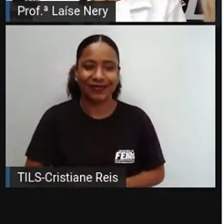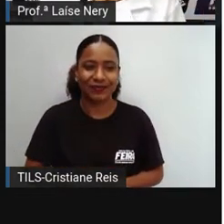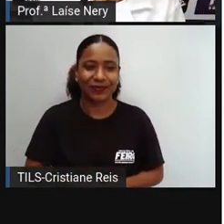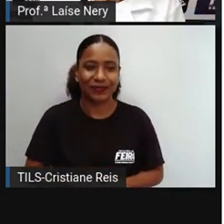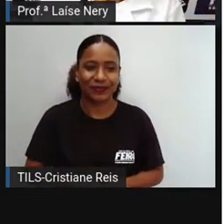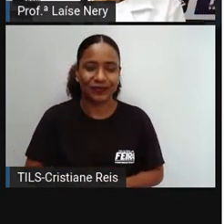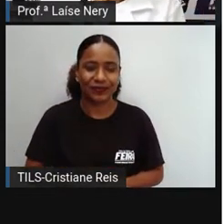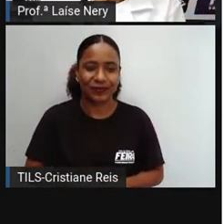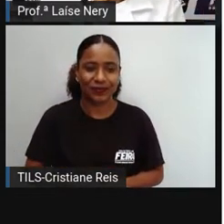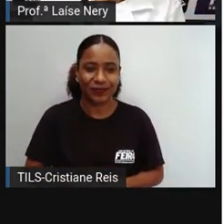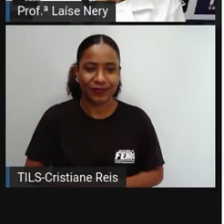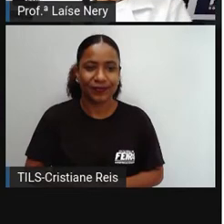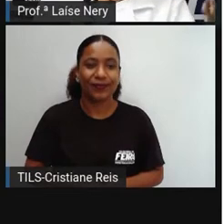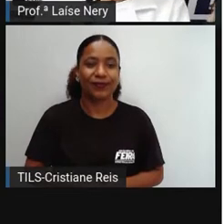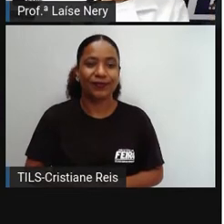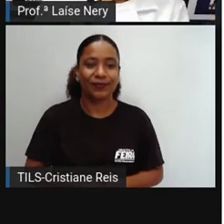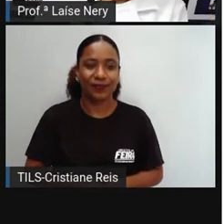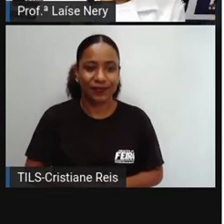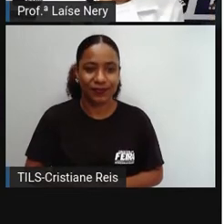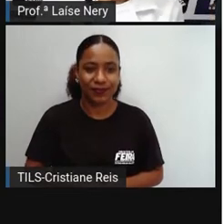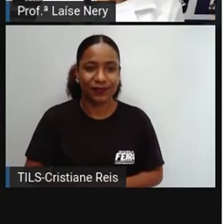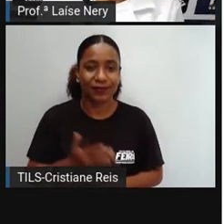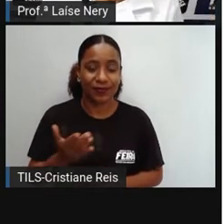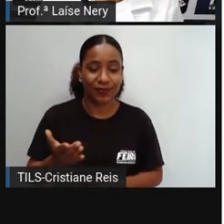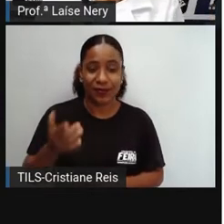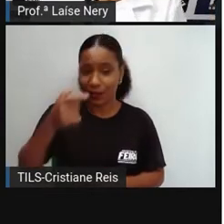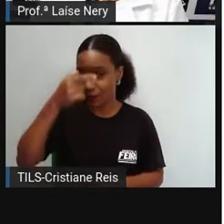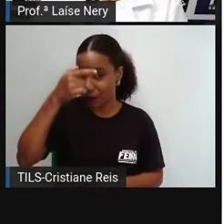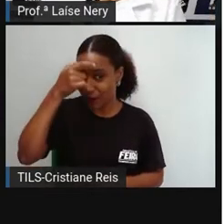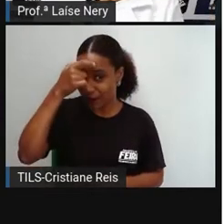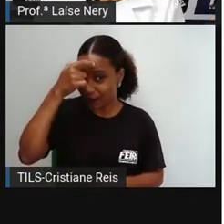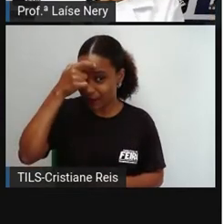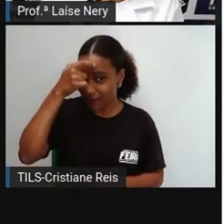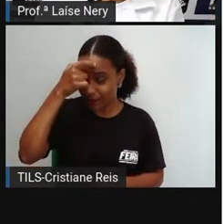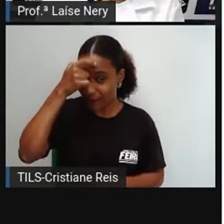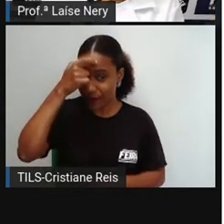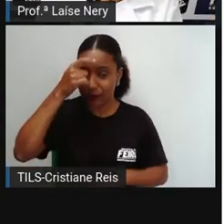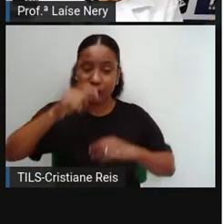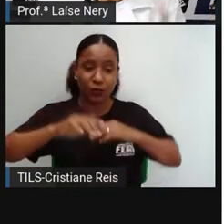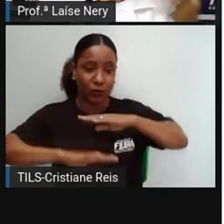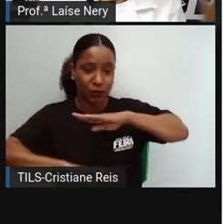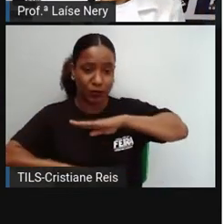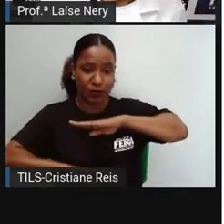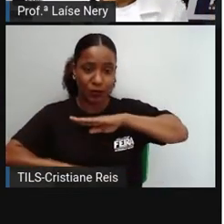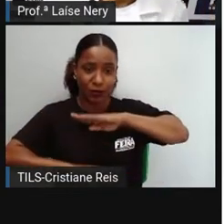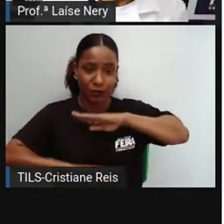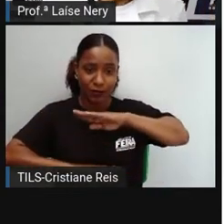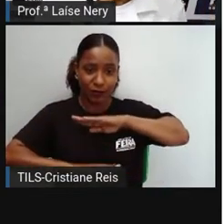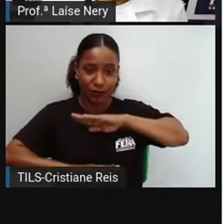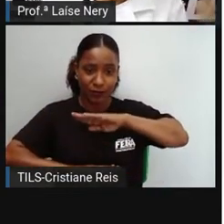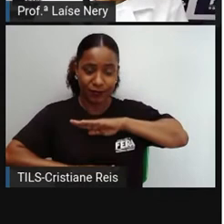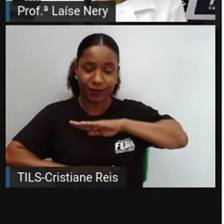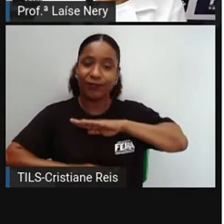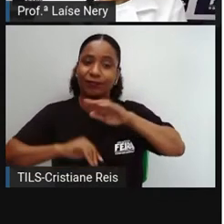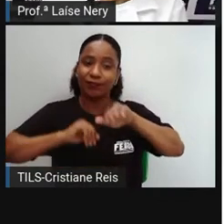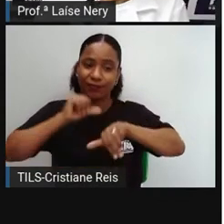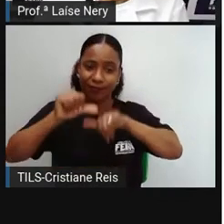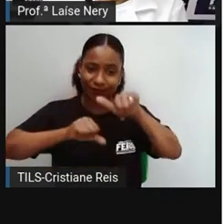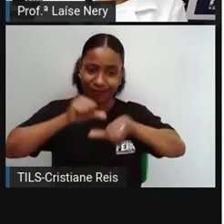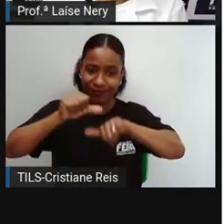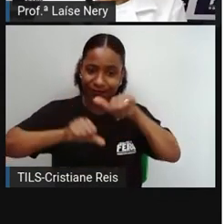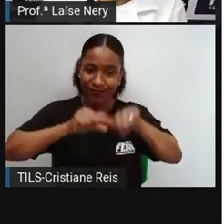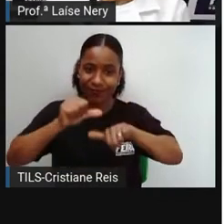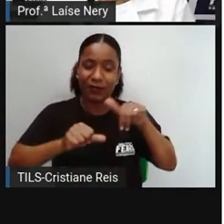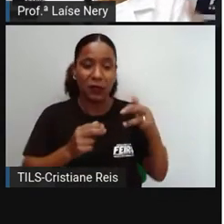para que ele se torne, é levado a se tornar uma pessoa também mais